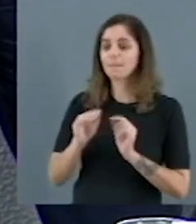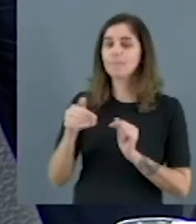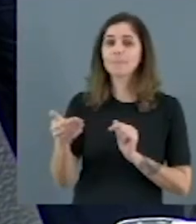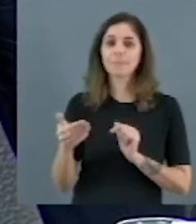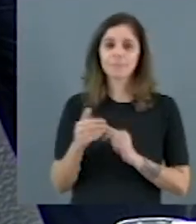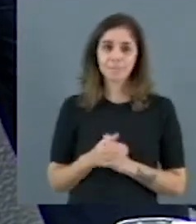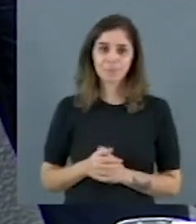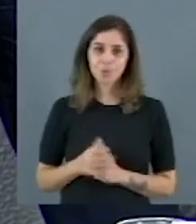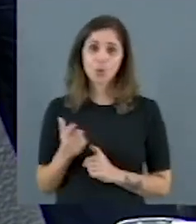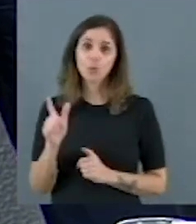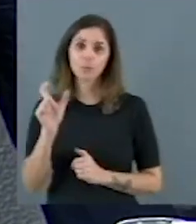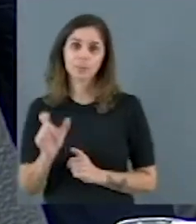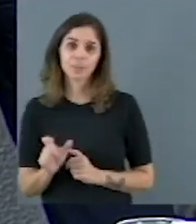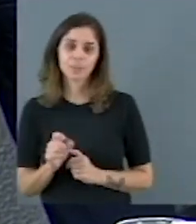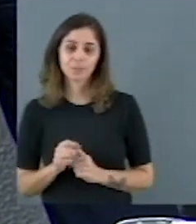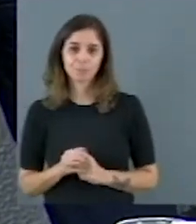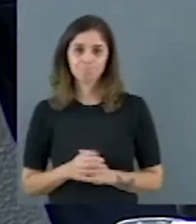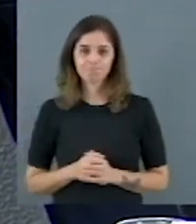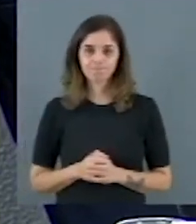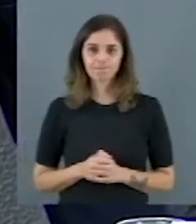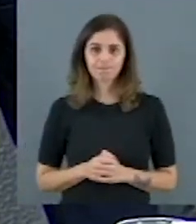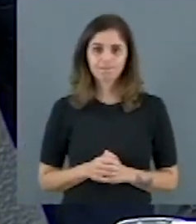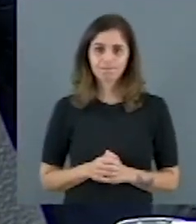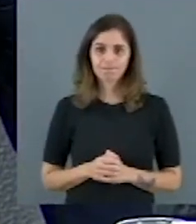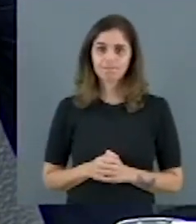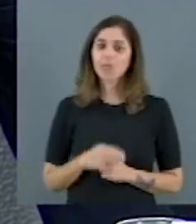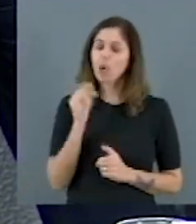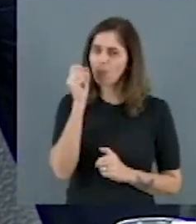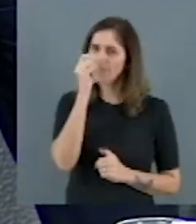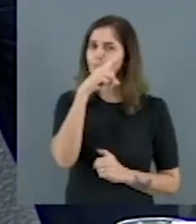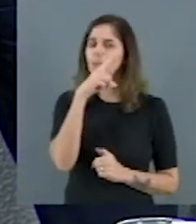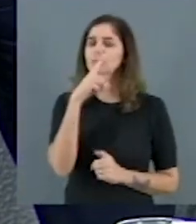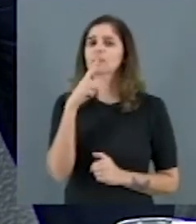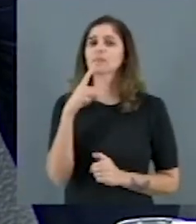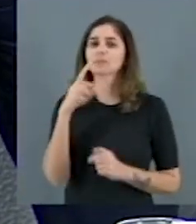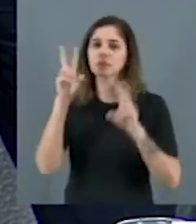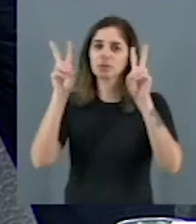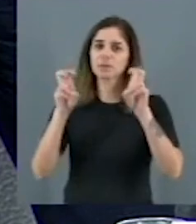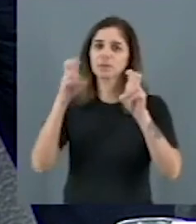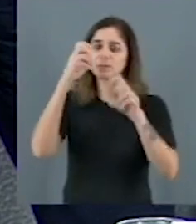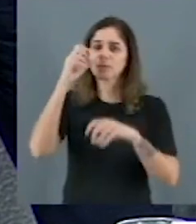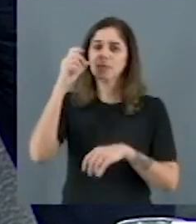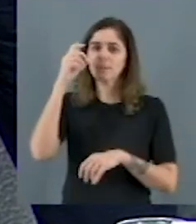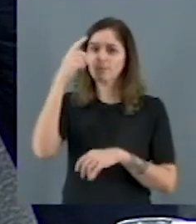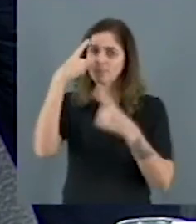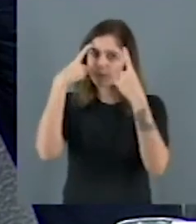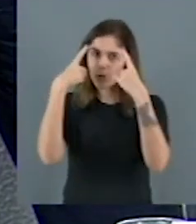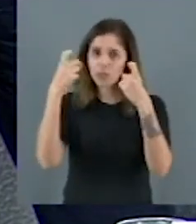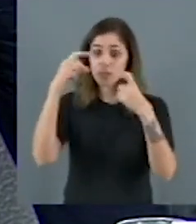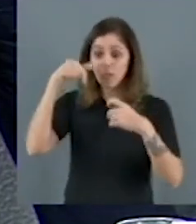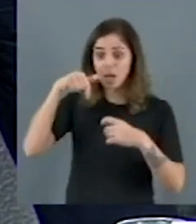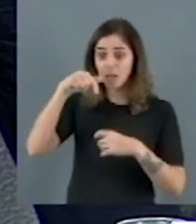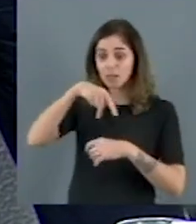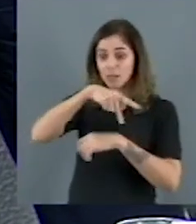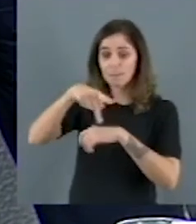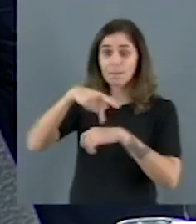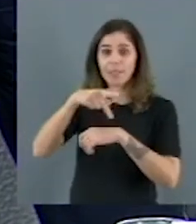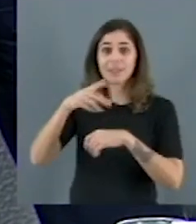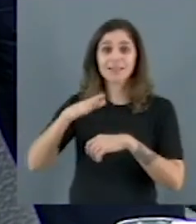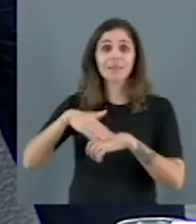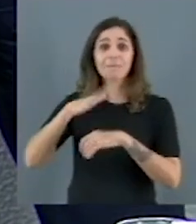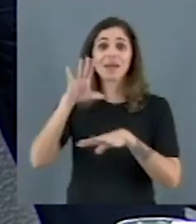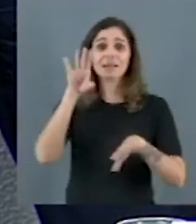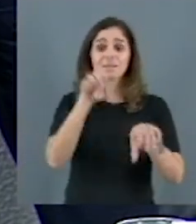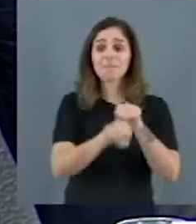Percebamos o quão complexo é o tema da violência. Nós estamos num país que mais assassina pessoas travestis e